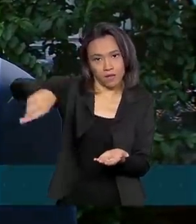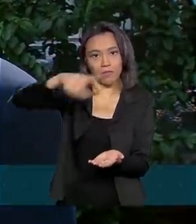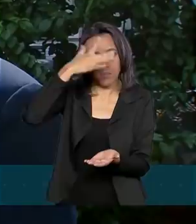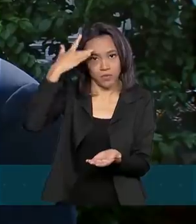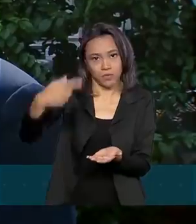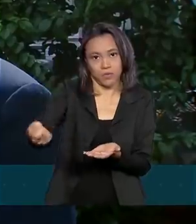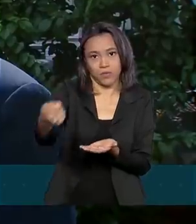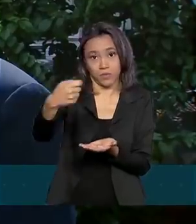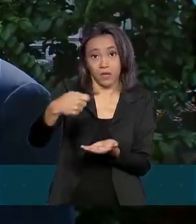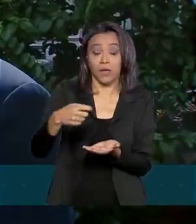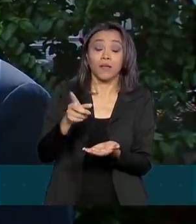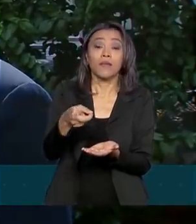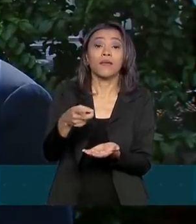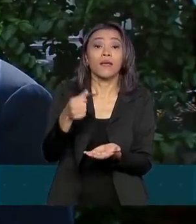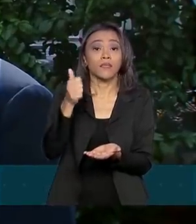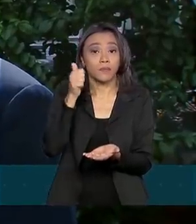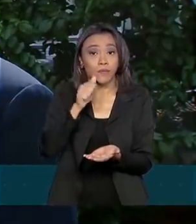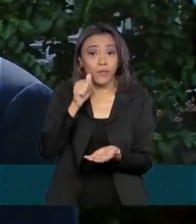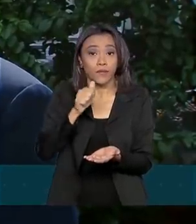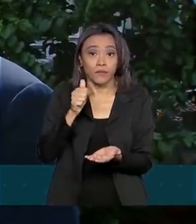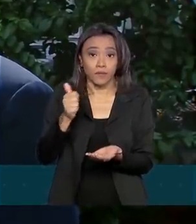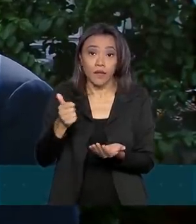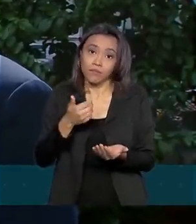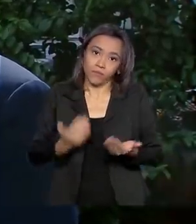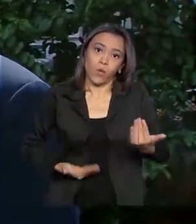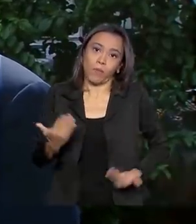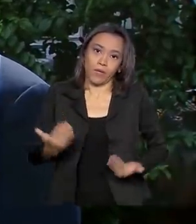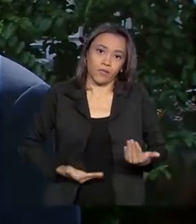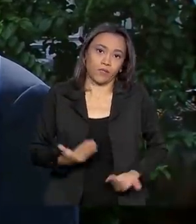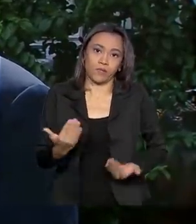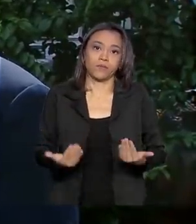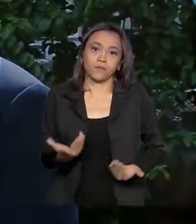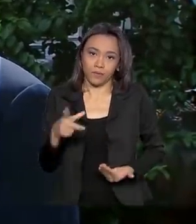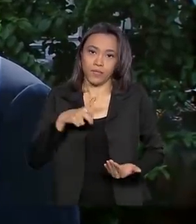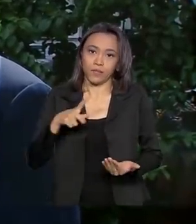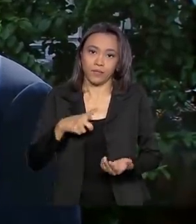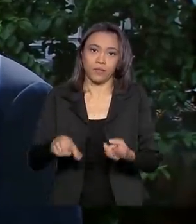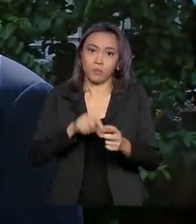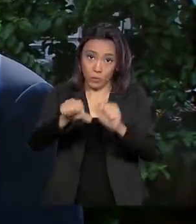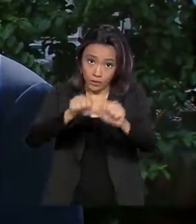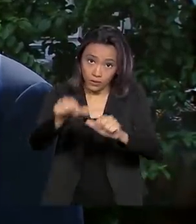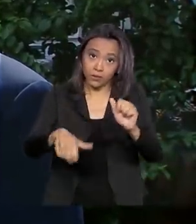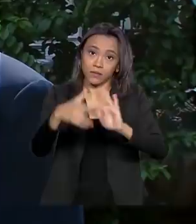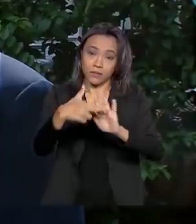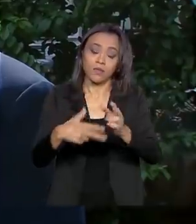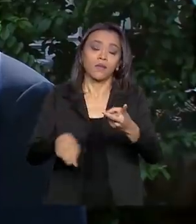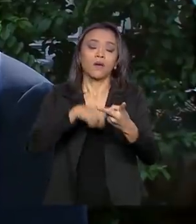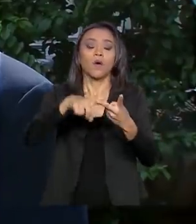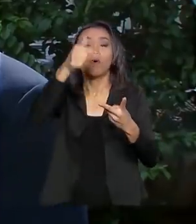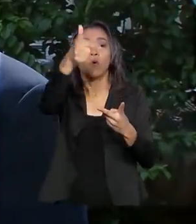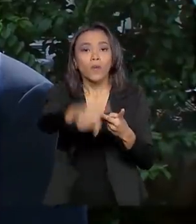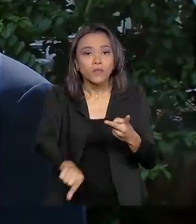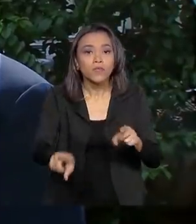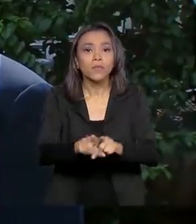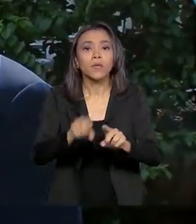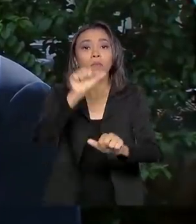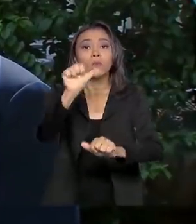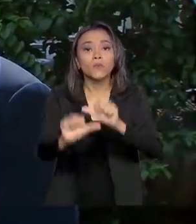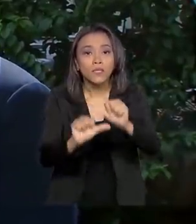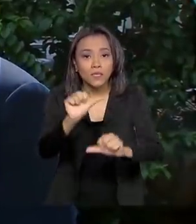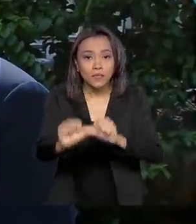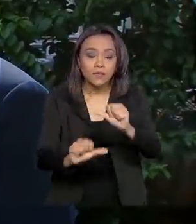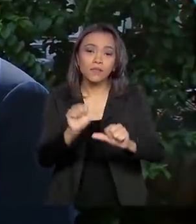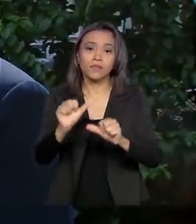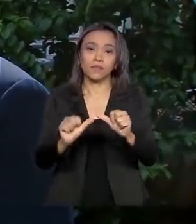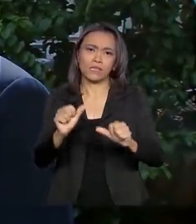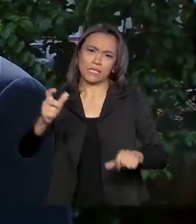contribuição às domésticas, que esse ano ele não pode deduzir. Nós temos também como mudança a doação direta na